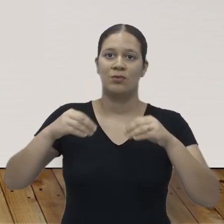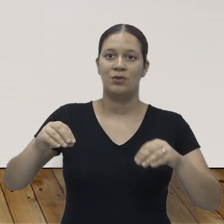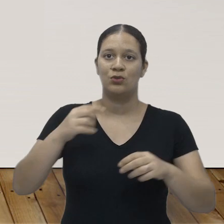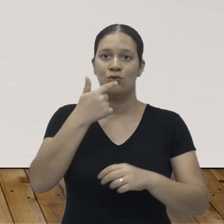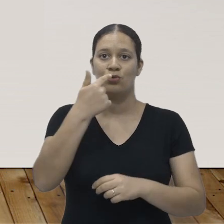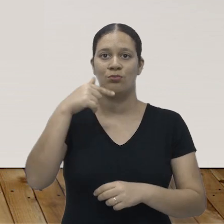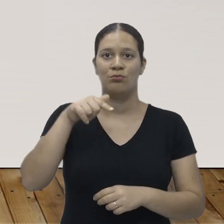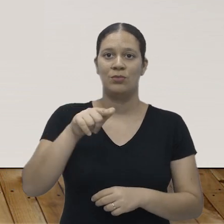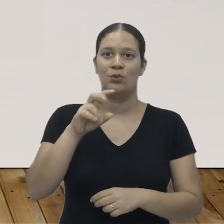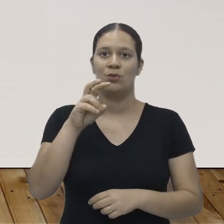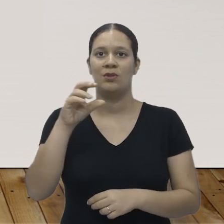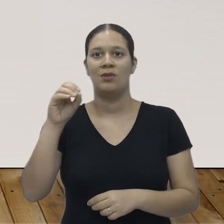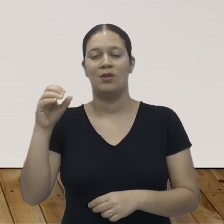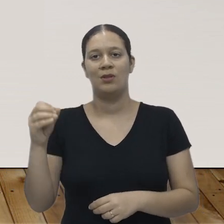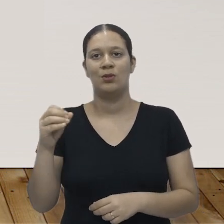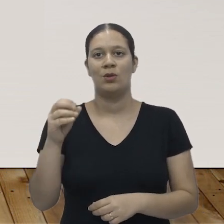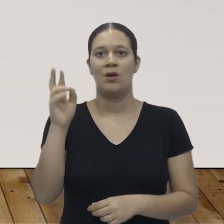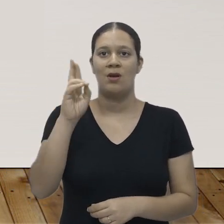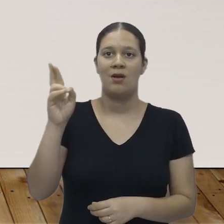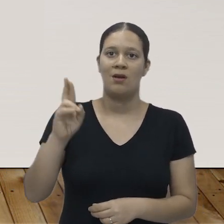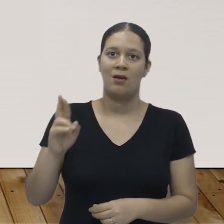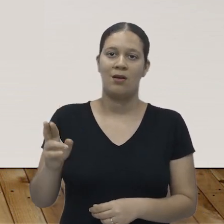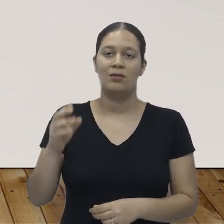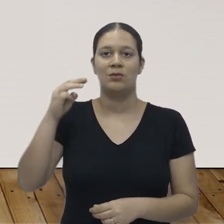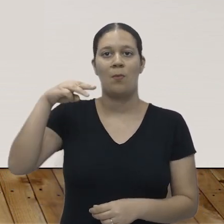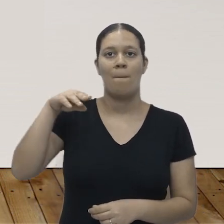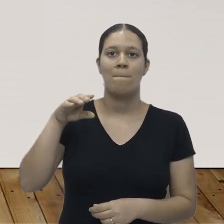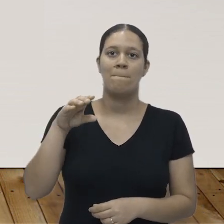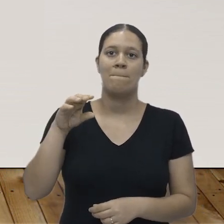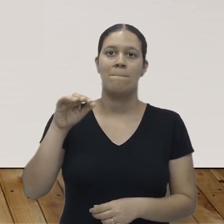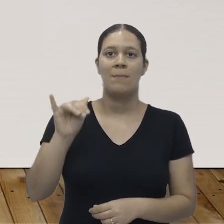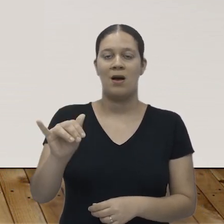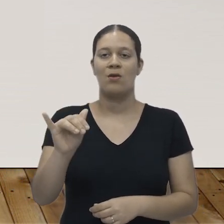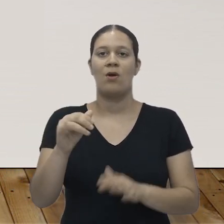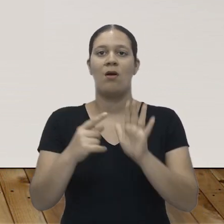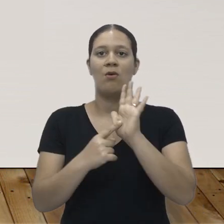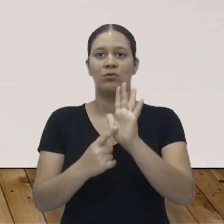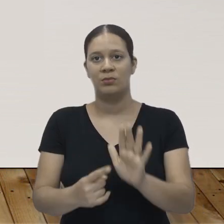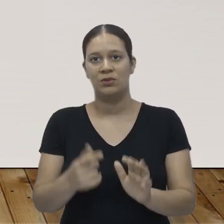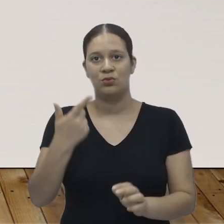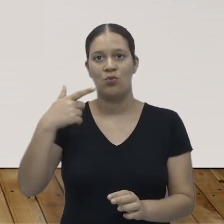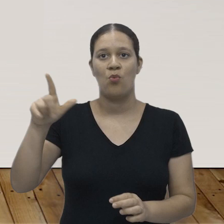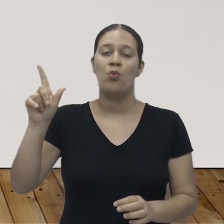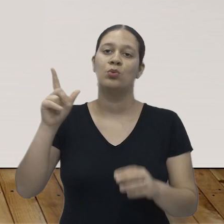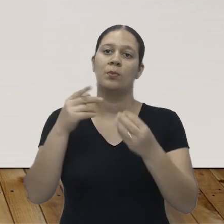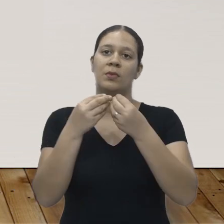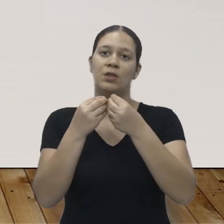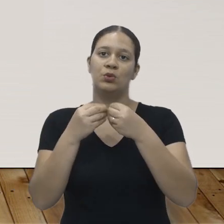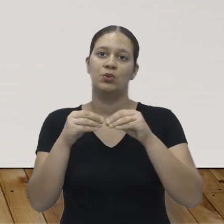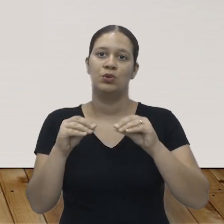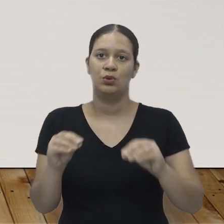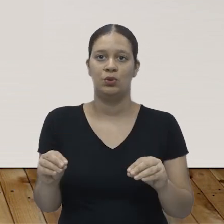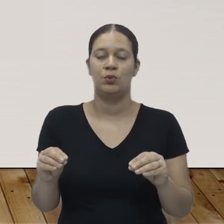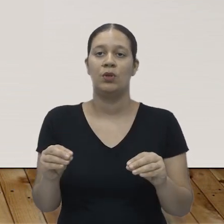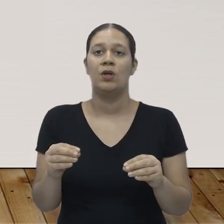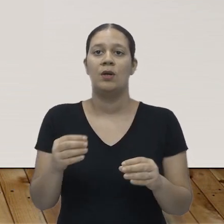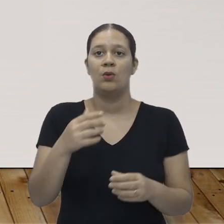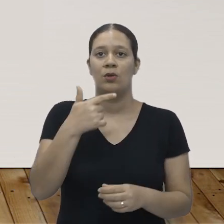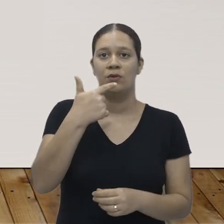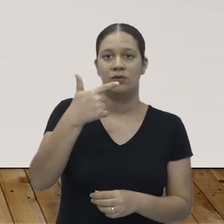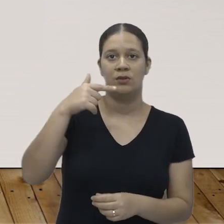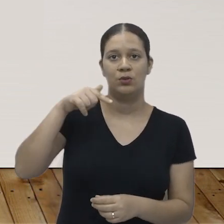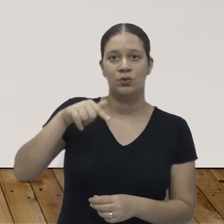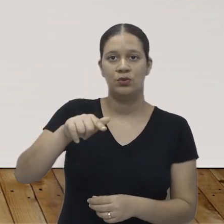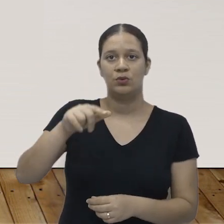prejuízo de R$ 2.500,00 na venda do gado. Em maio, o senhor Chico apresentou outro prejuízo,